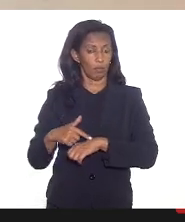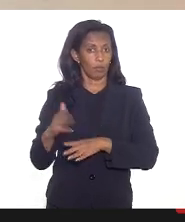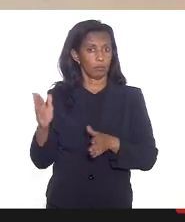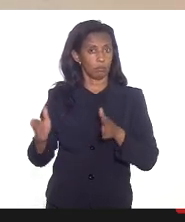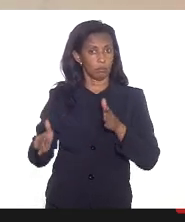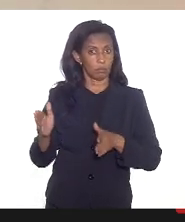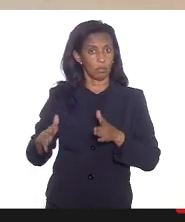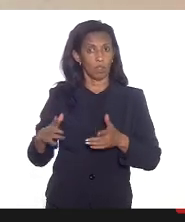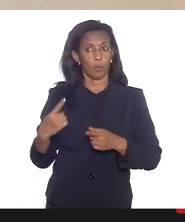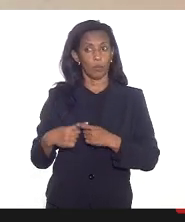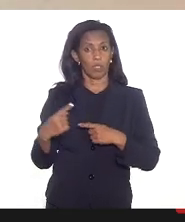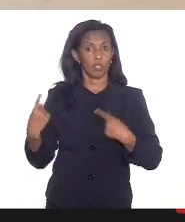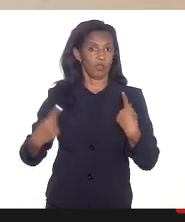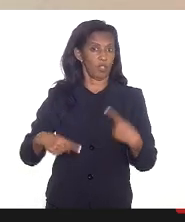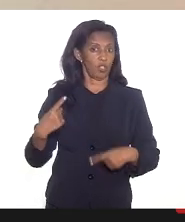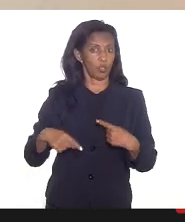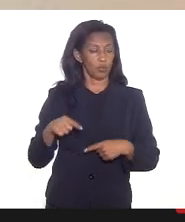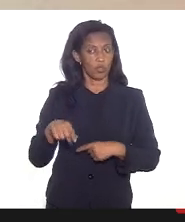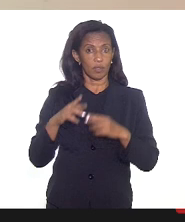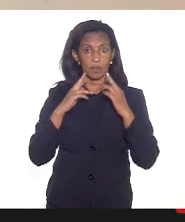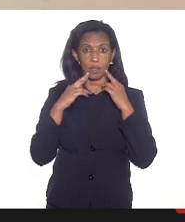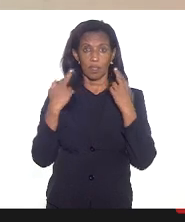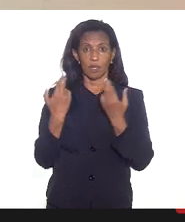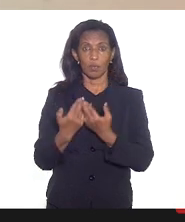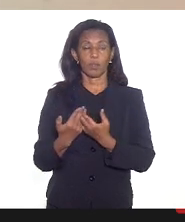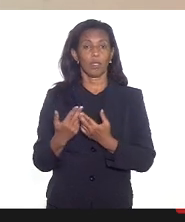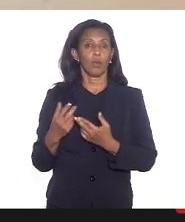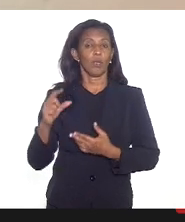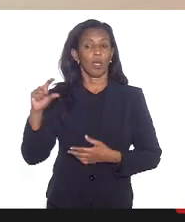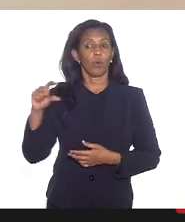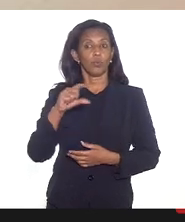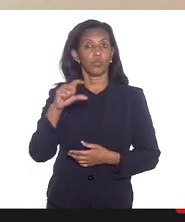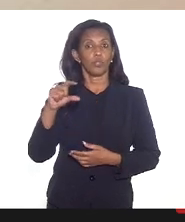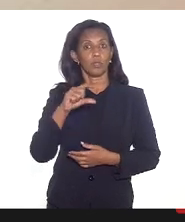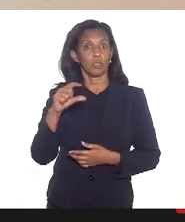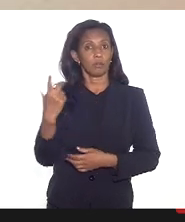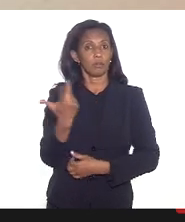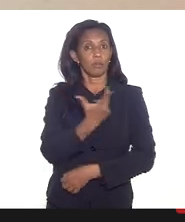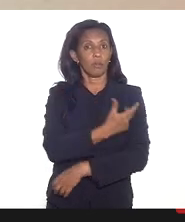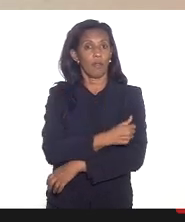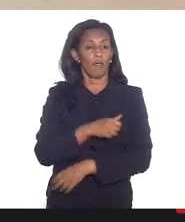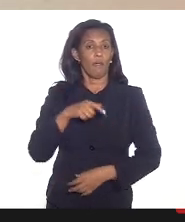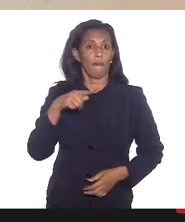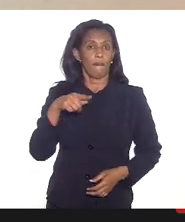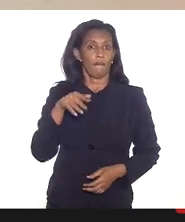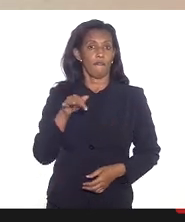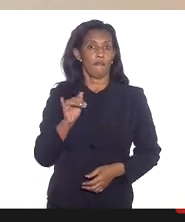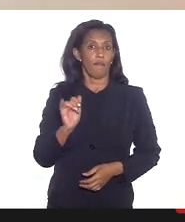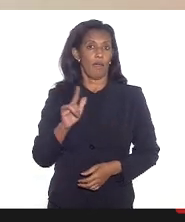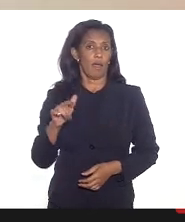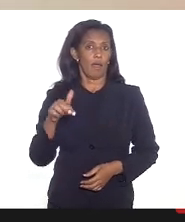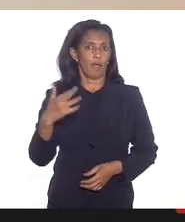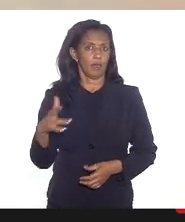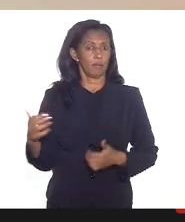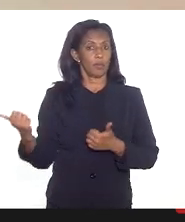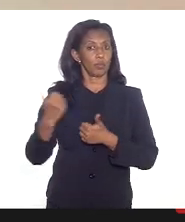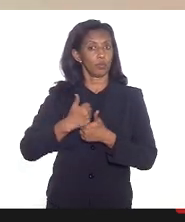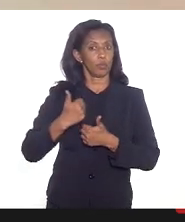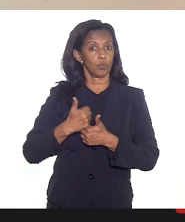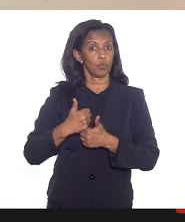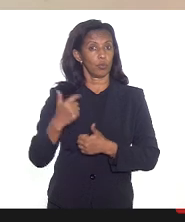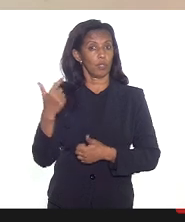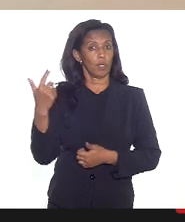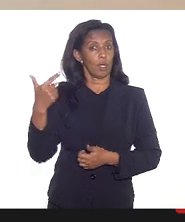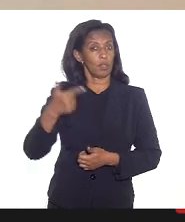a gente vai discutir nessa reunião inclusive é a utilização da vacina Pfizer para substituir a segunda